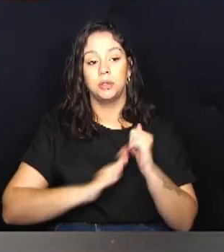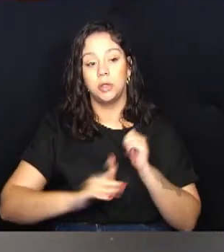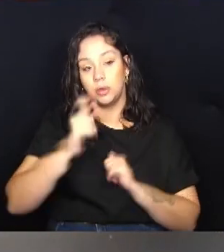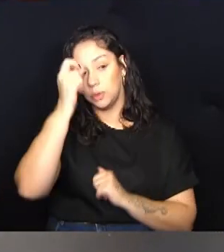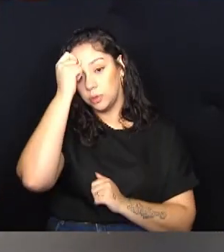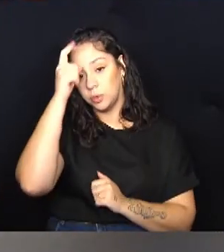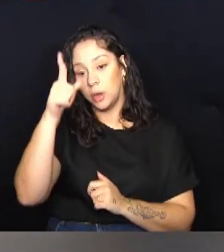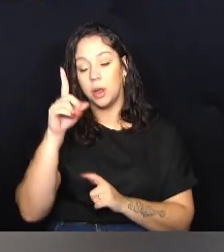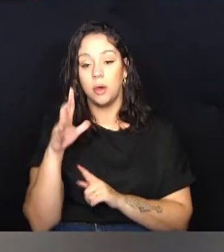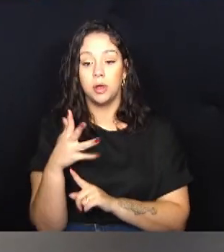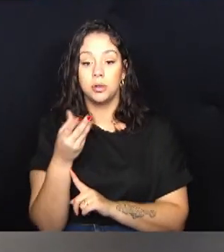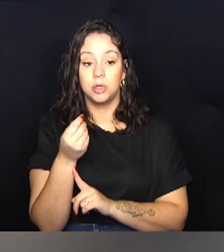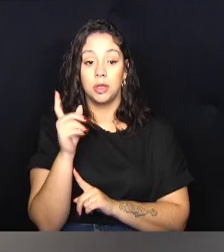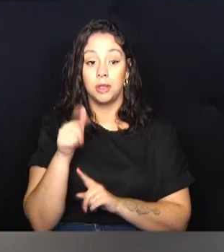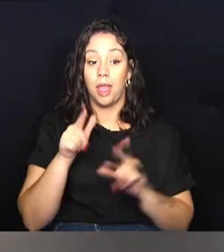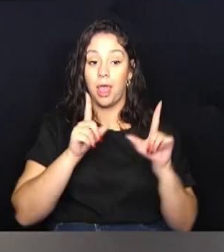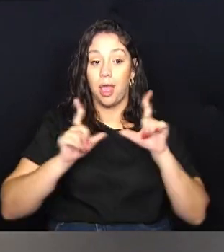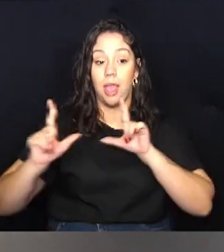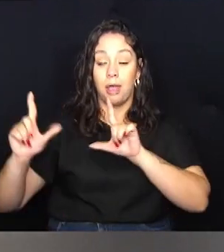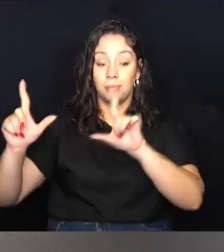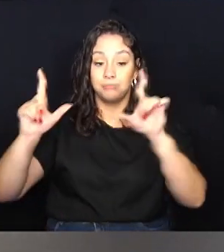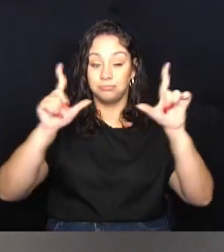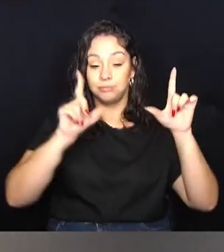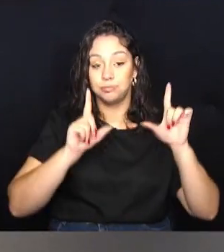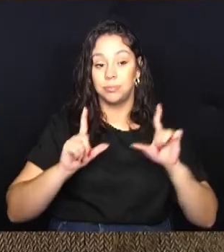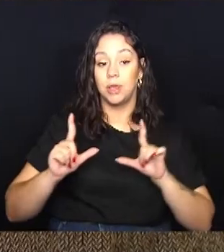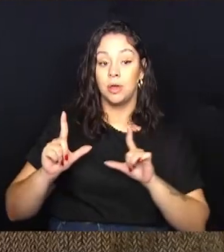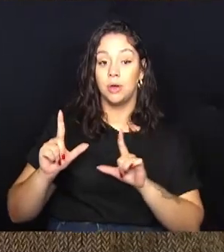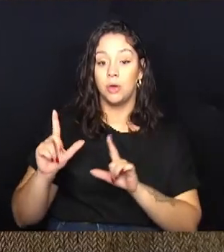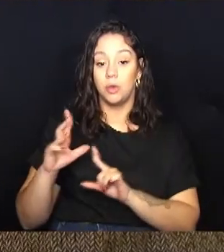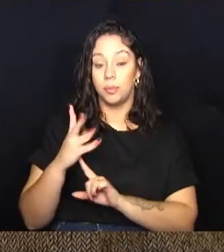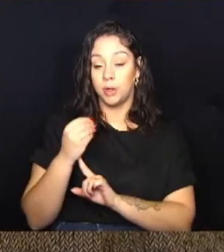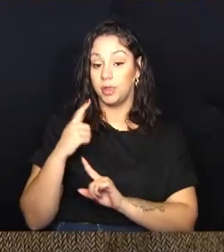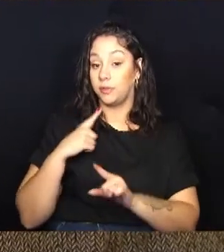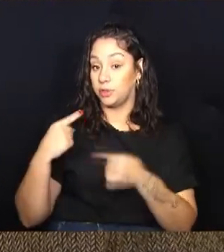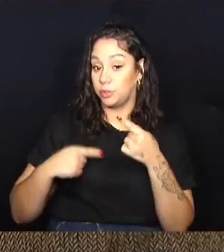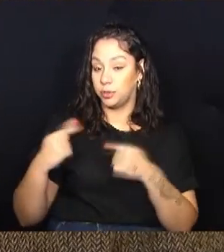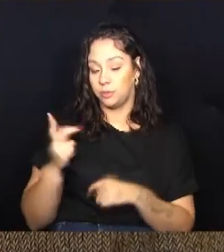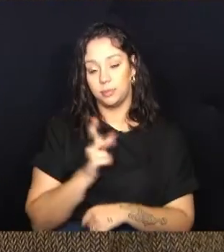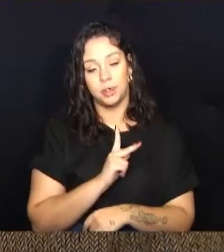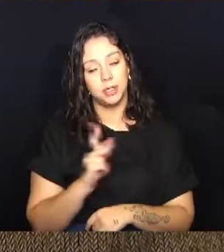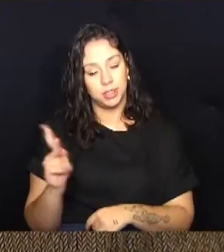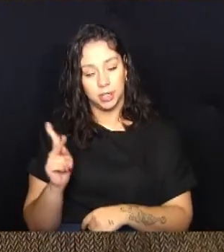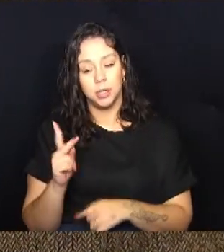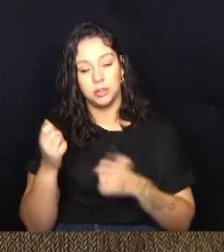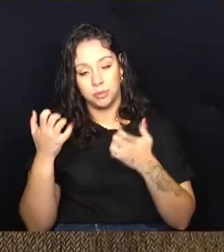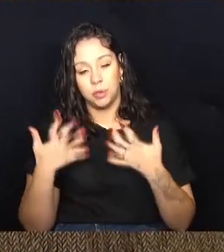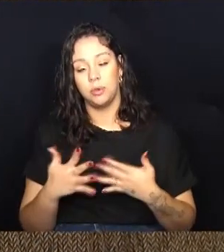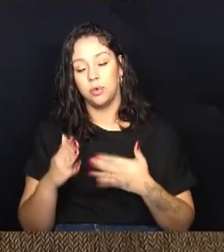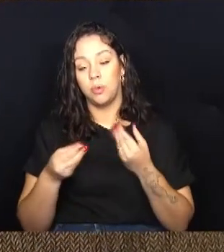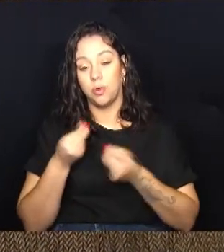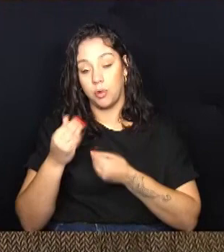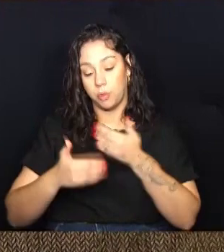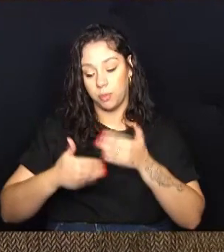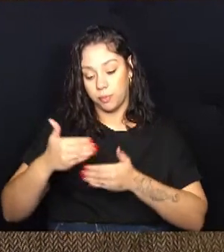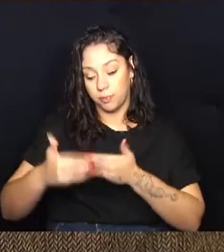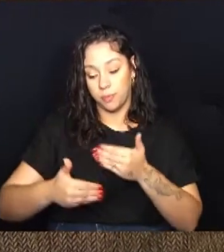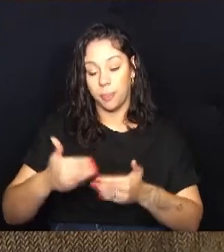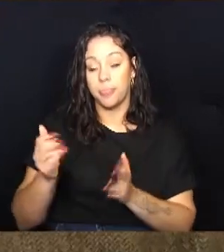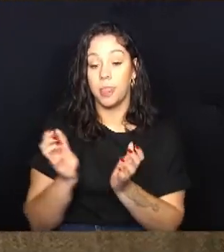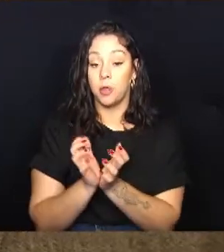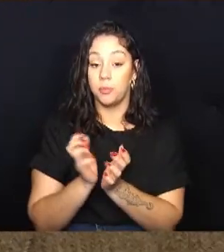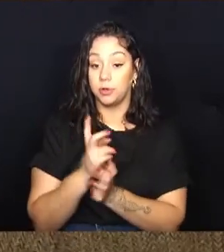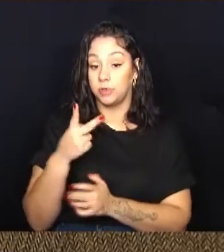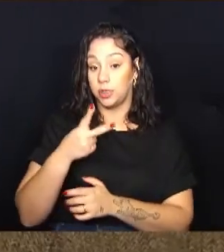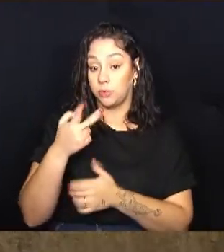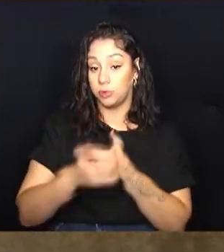denominada Galeria de Arte Urbana de Campinas, foi discutido. O presidente do colegiado falou os próximos passos da comissão no segundo